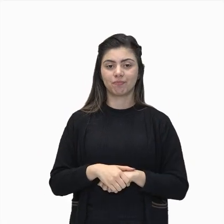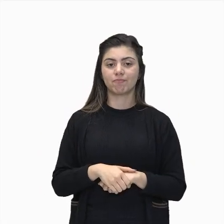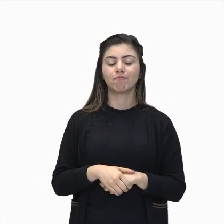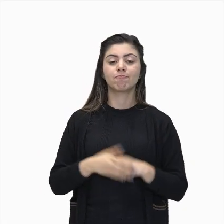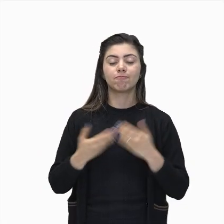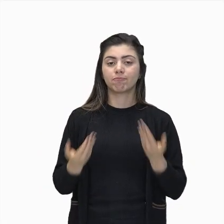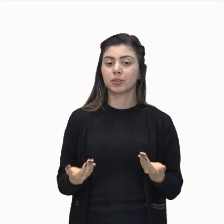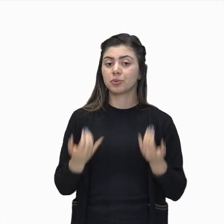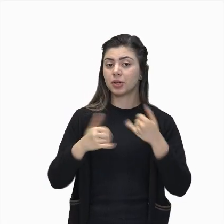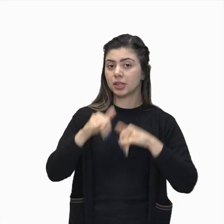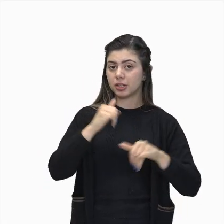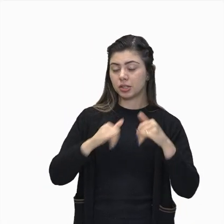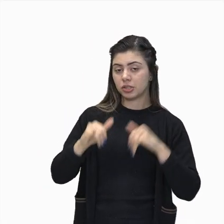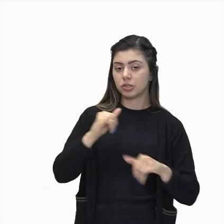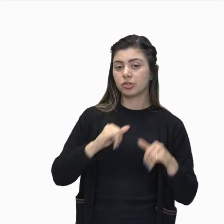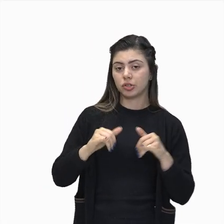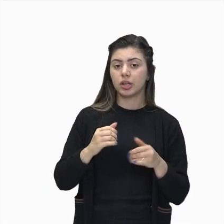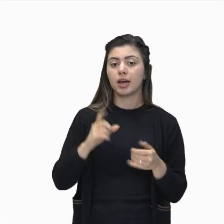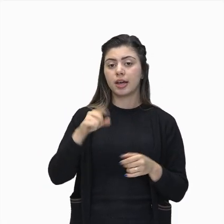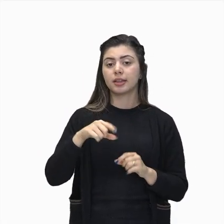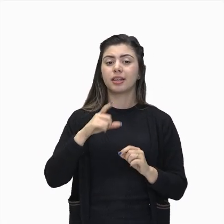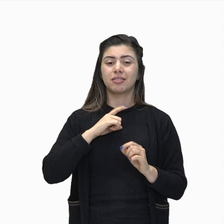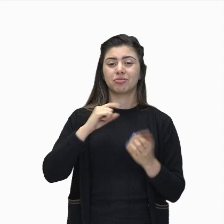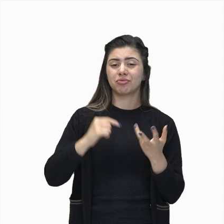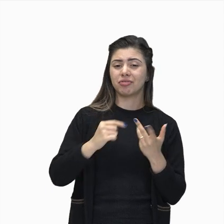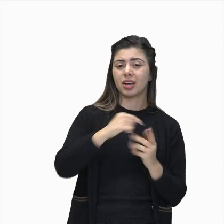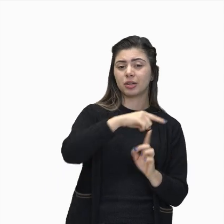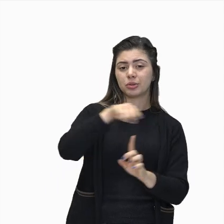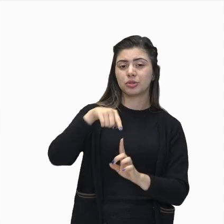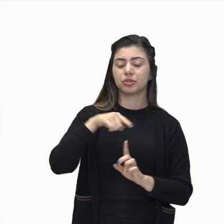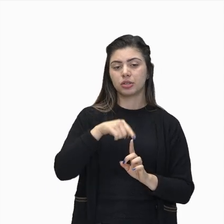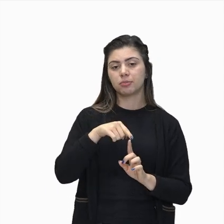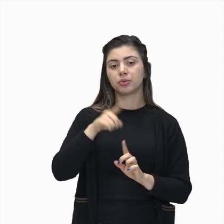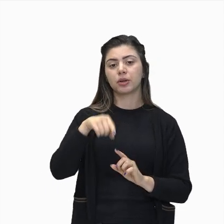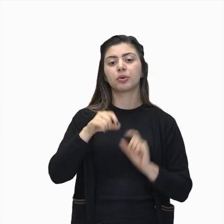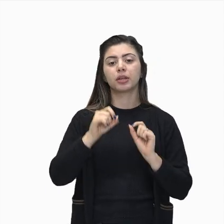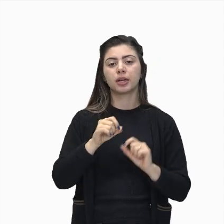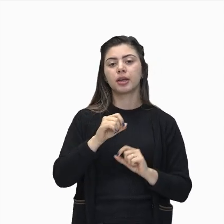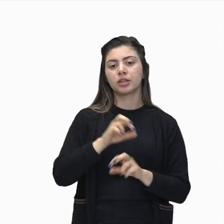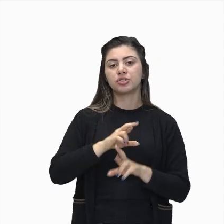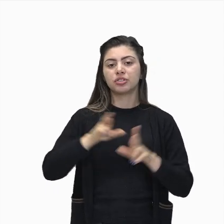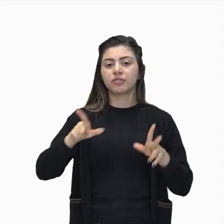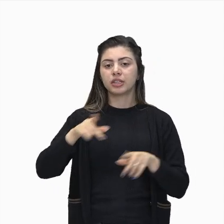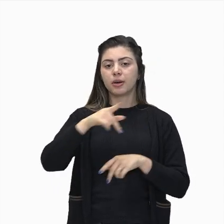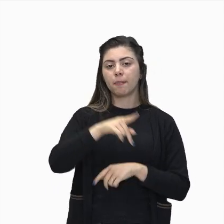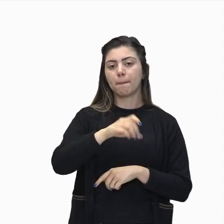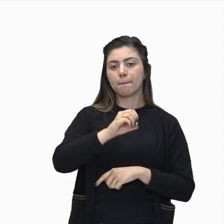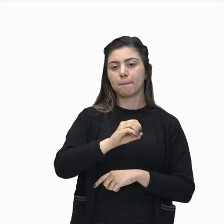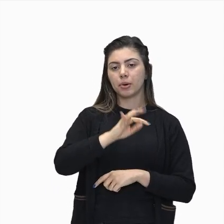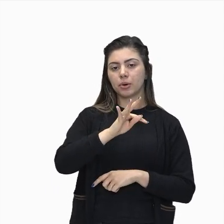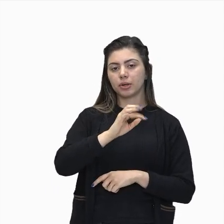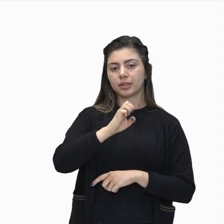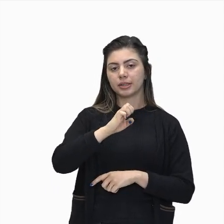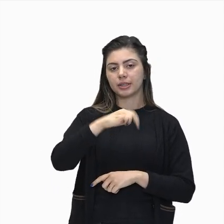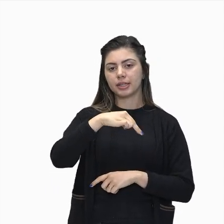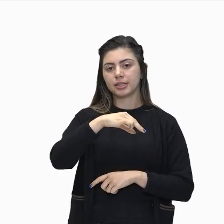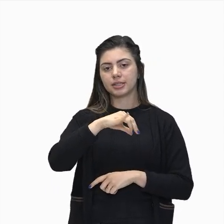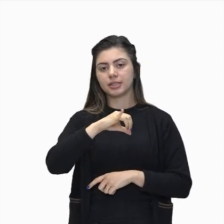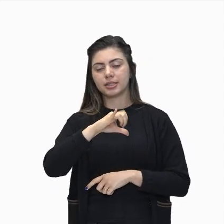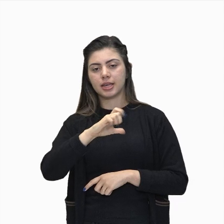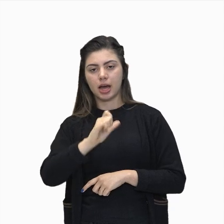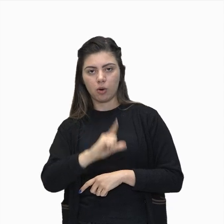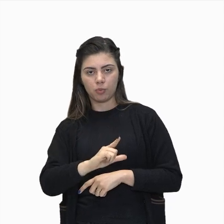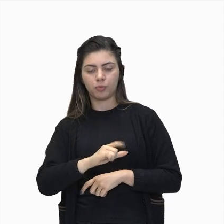energia elétrica é baseada na produção de diferença de potencial, tá, gente? Essas diferenças